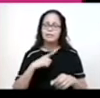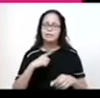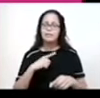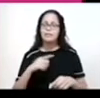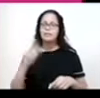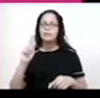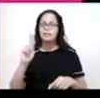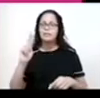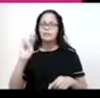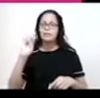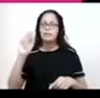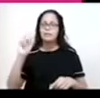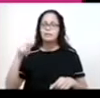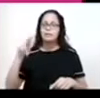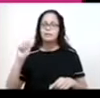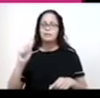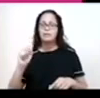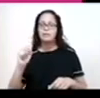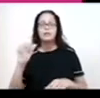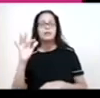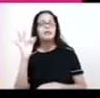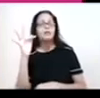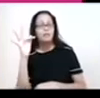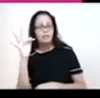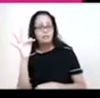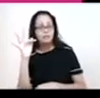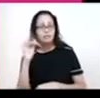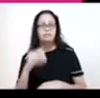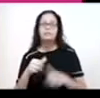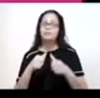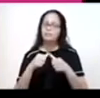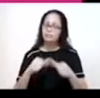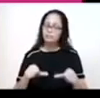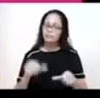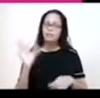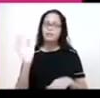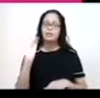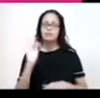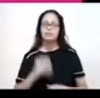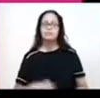Francesa é um território que pertence à França.